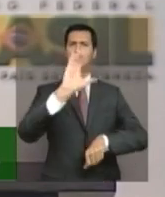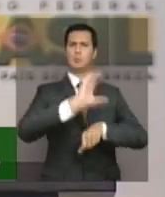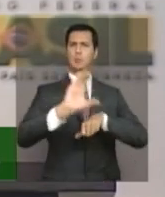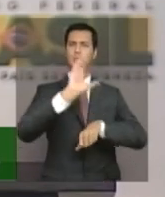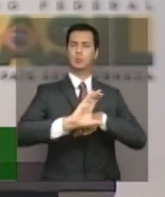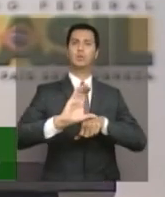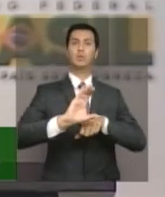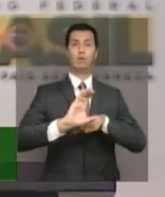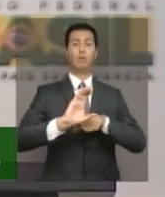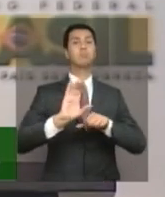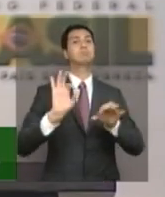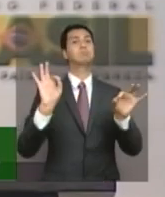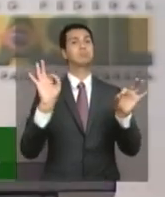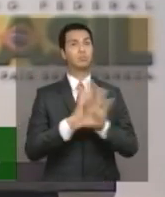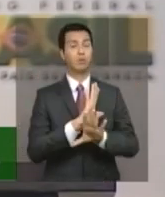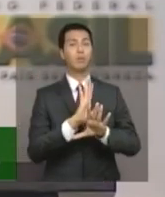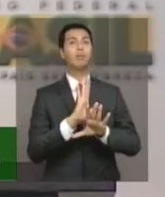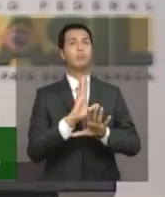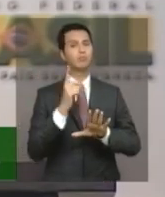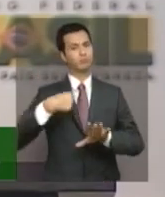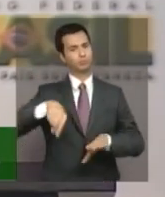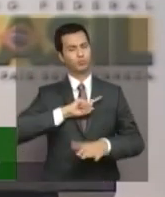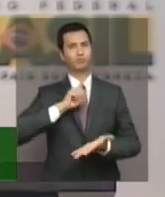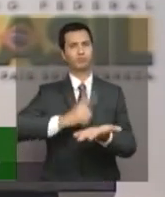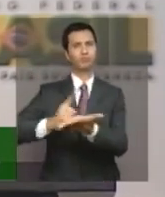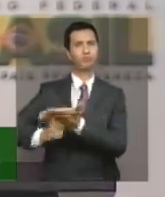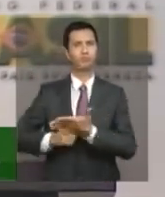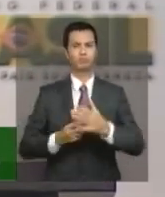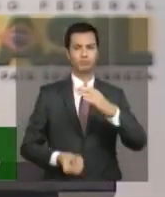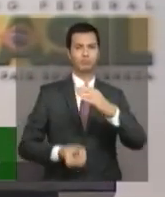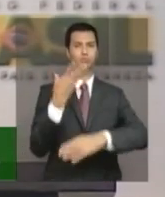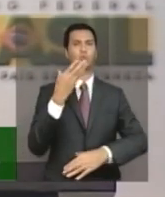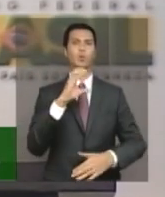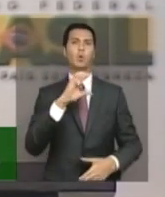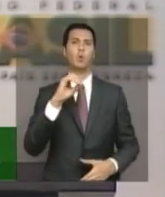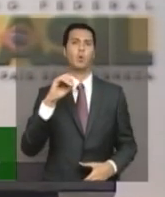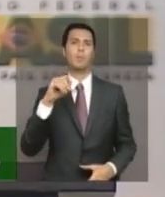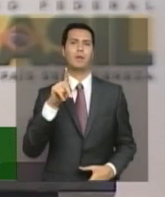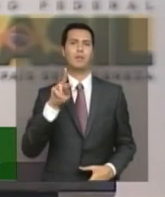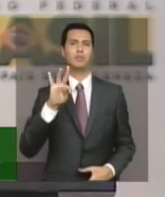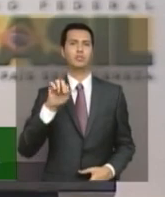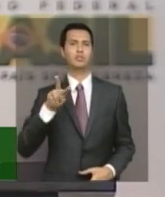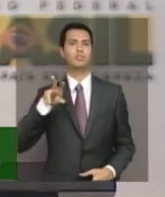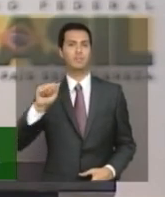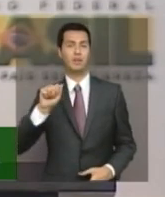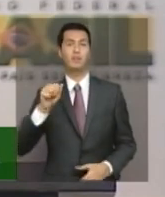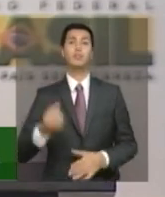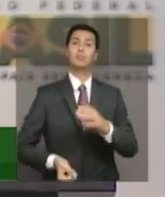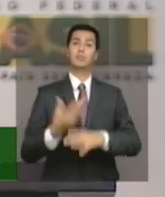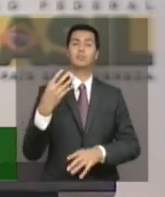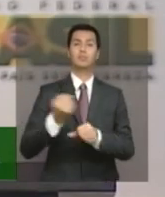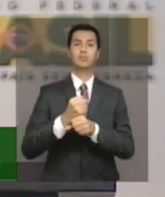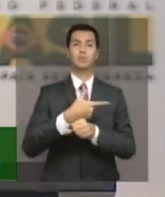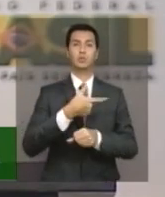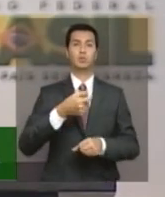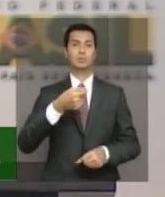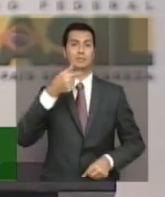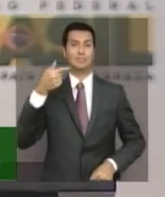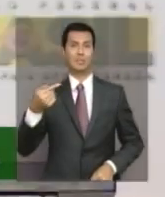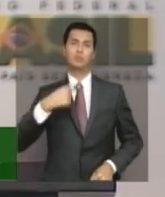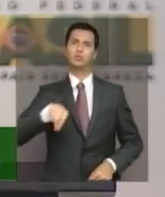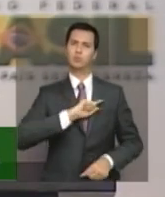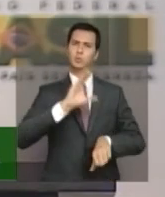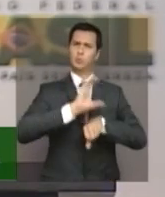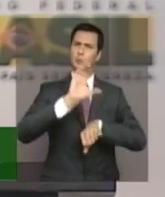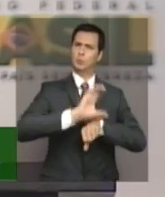aí nós formamos a cooperativa de costura Osasco, foi formalizada em 2007, participamos de vários cursos e na